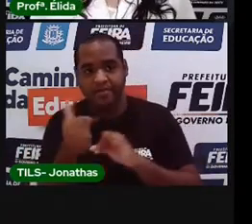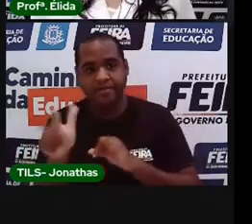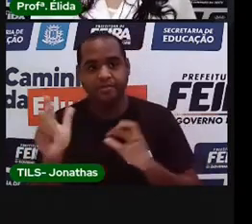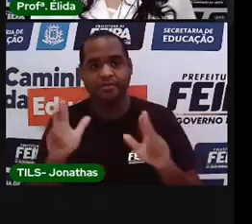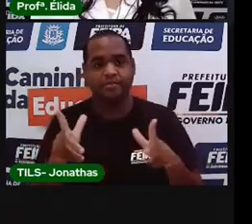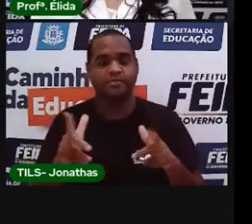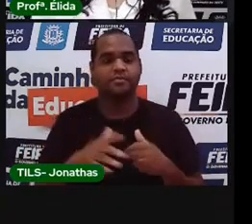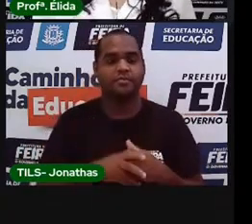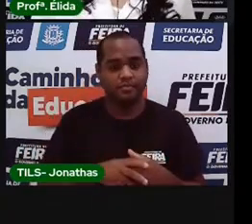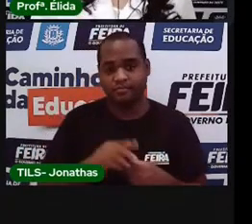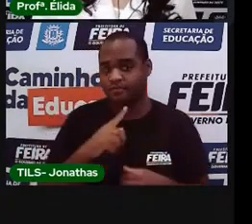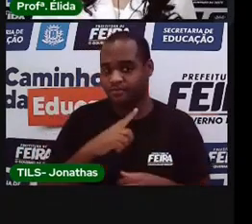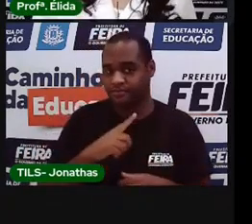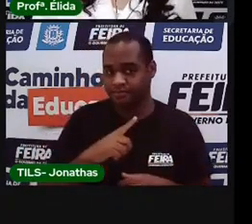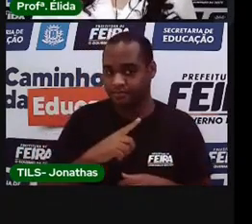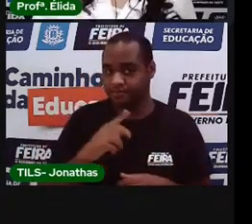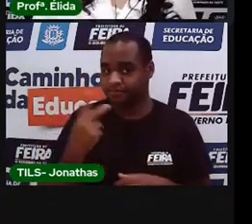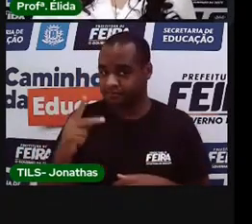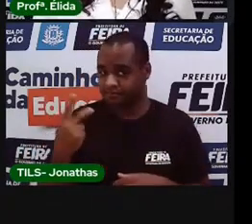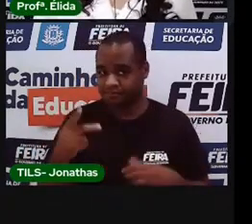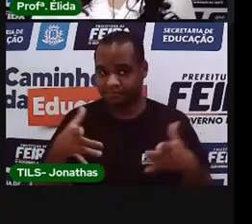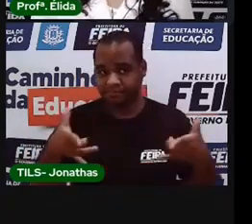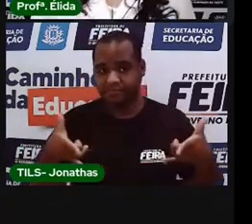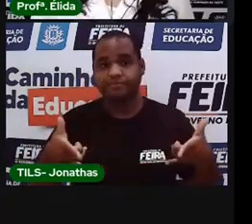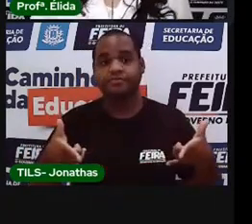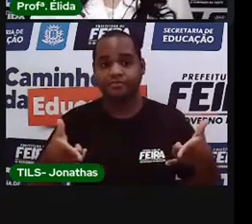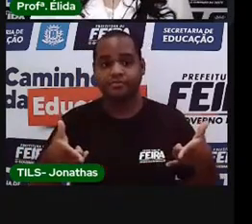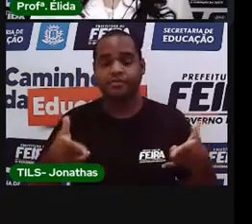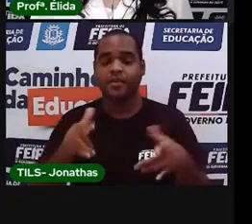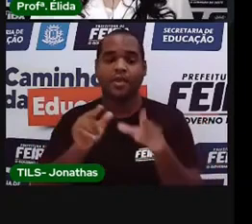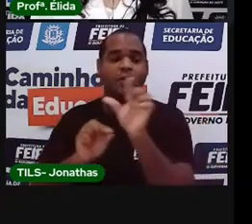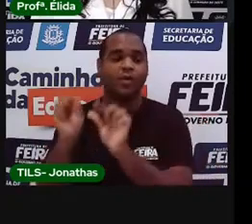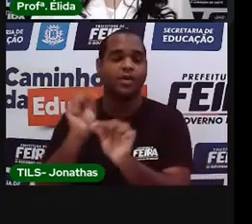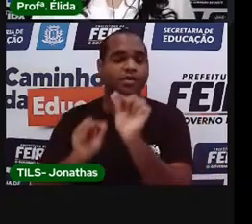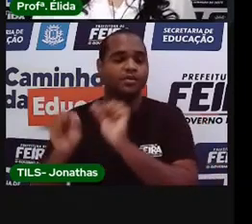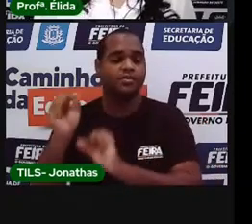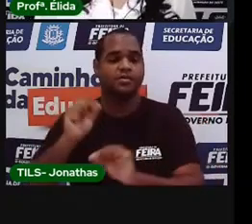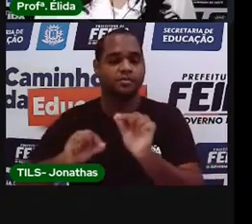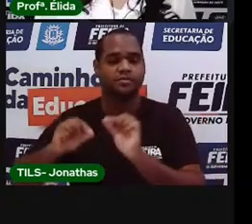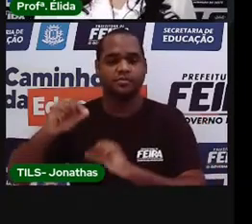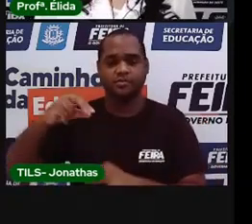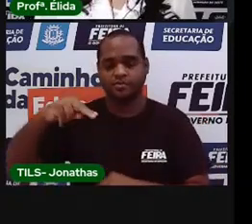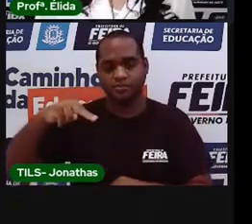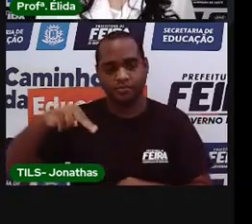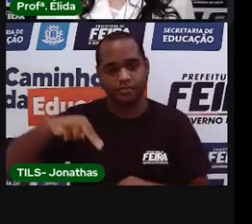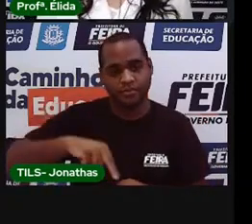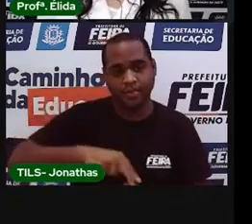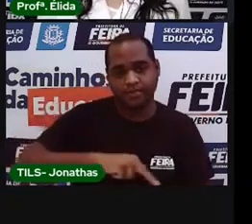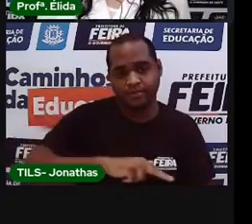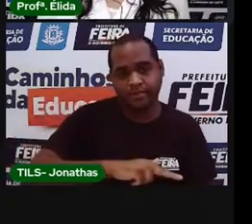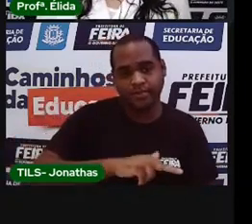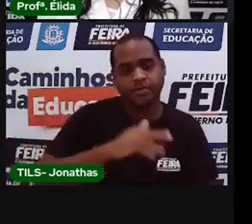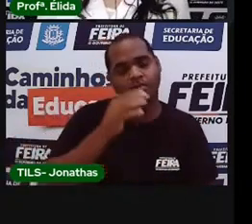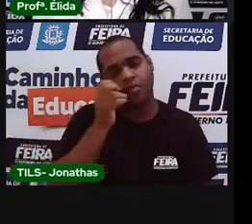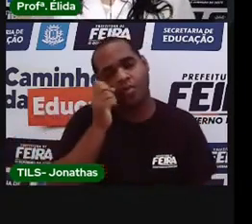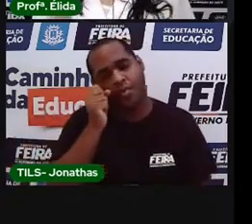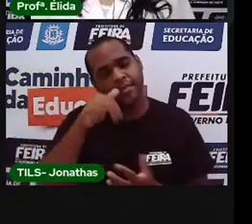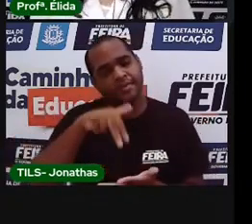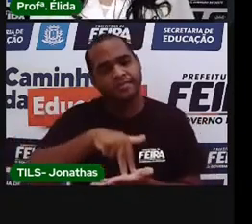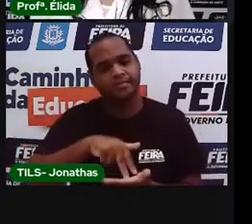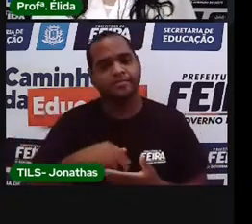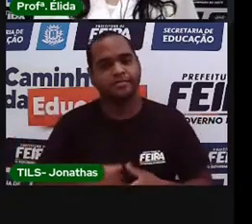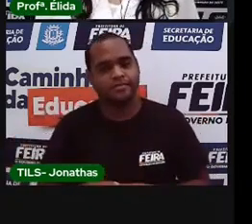A cama. O que é o que é? Anda deitado e dorme em pé. O pé.